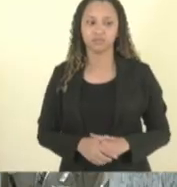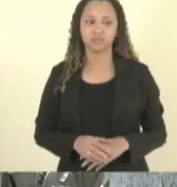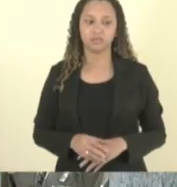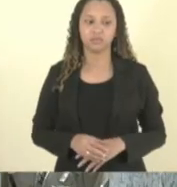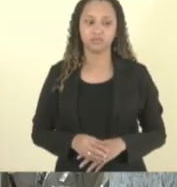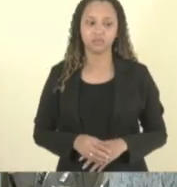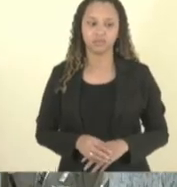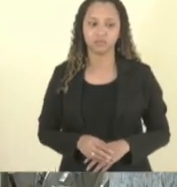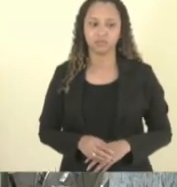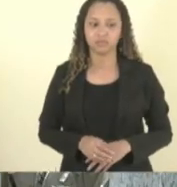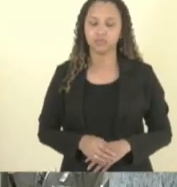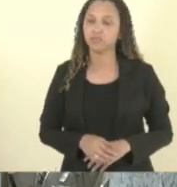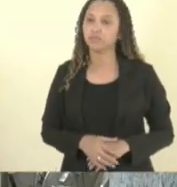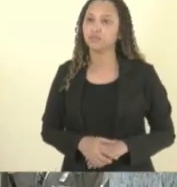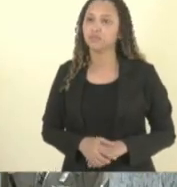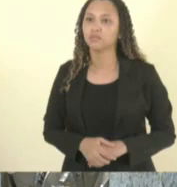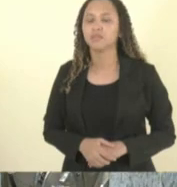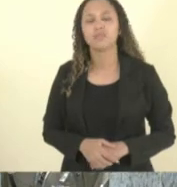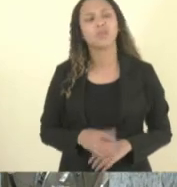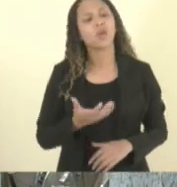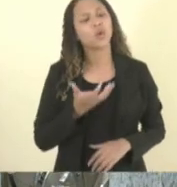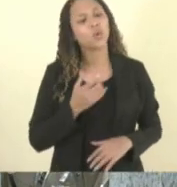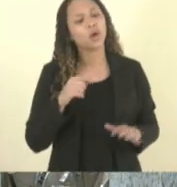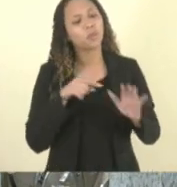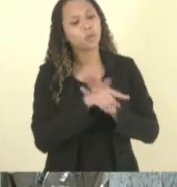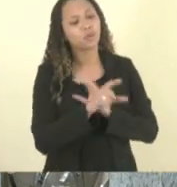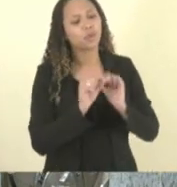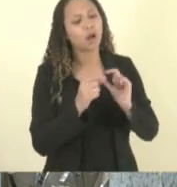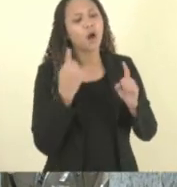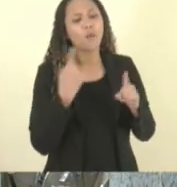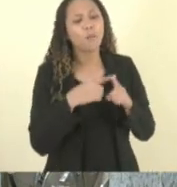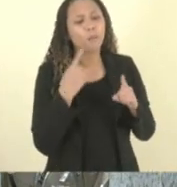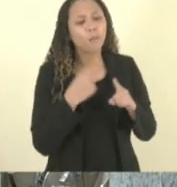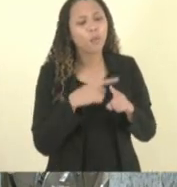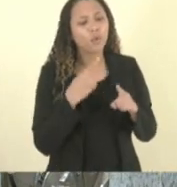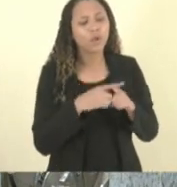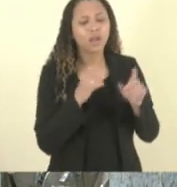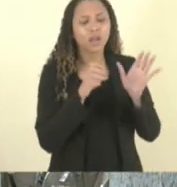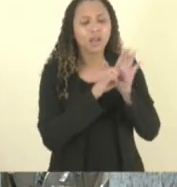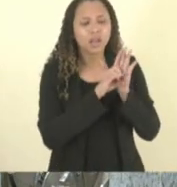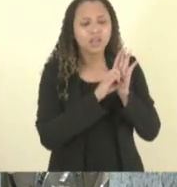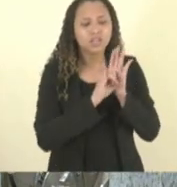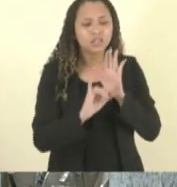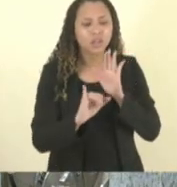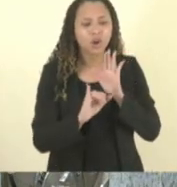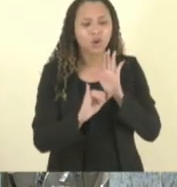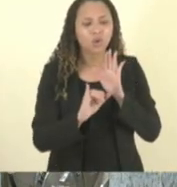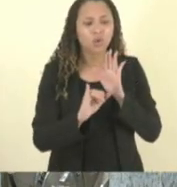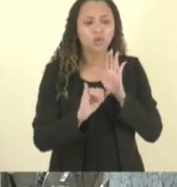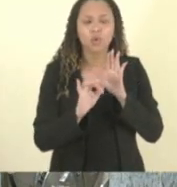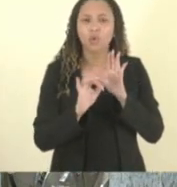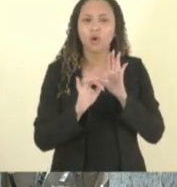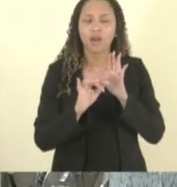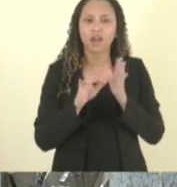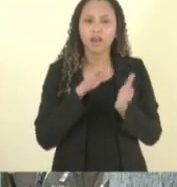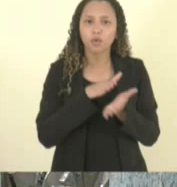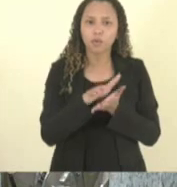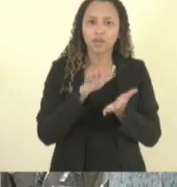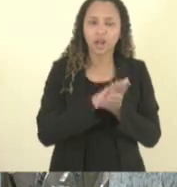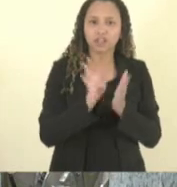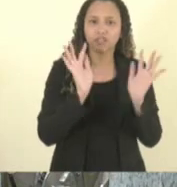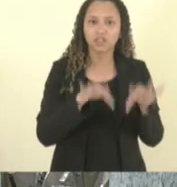dia uma coisa que eu queria questionar por que esses editais não são lançados no final do ano tipo